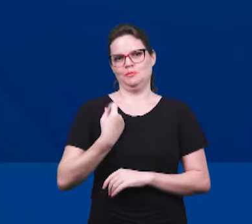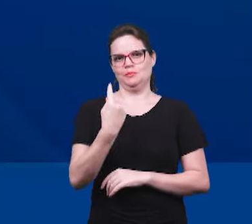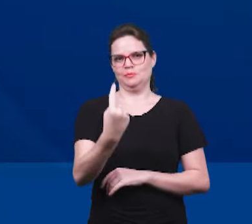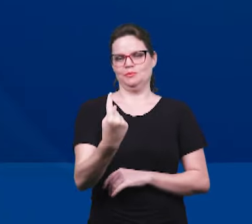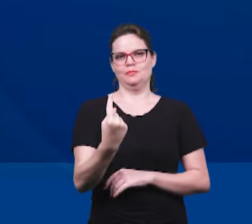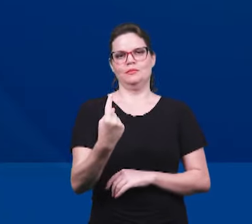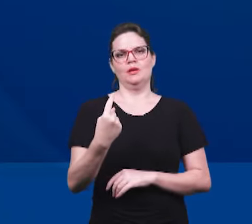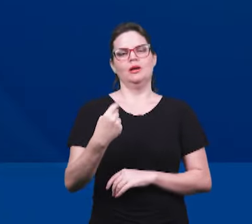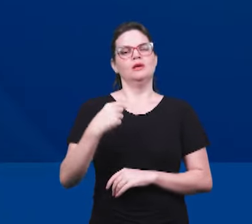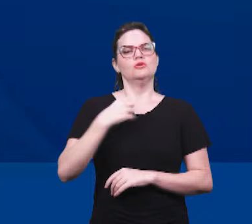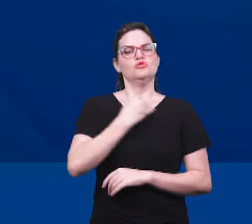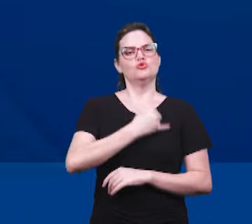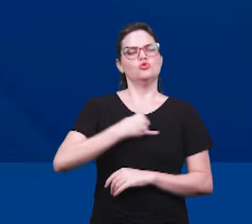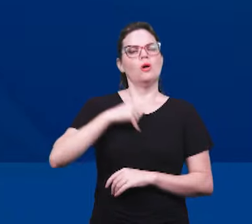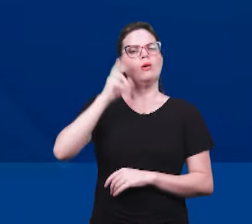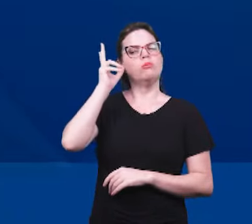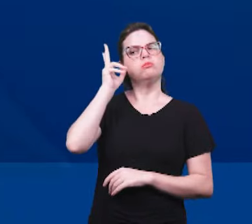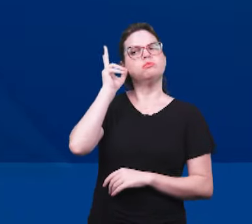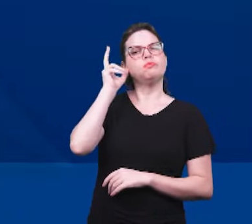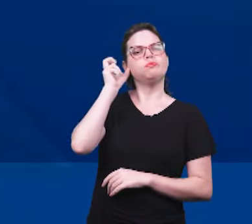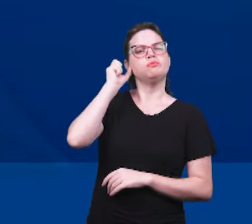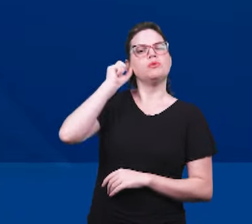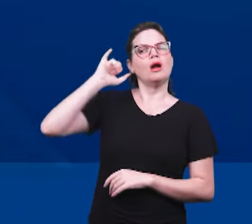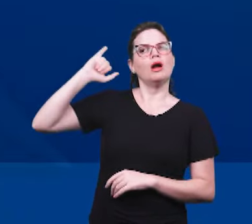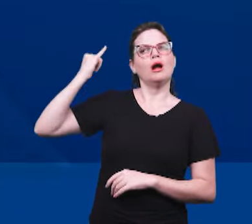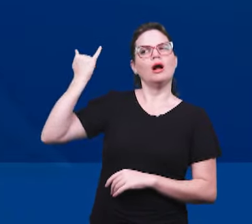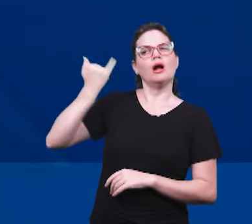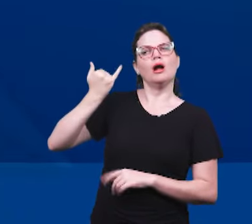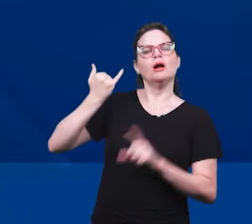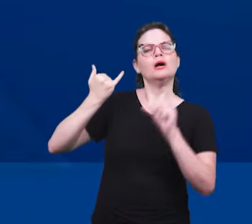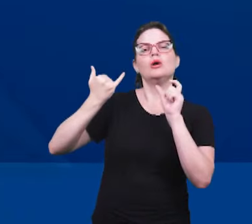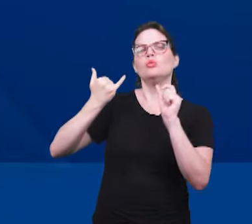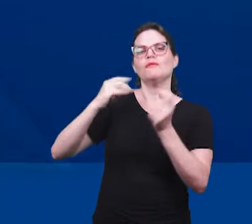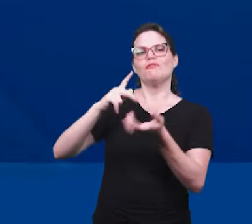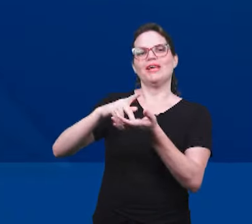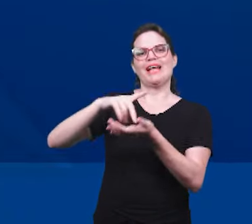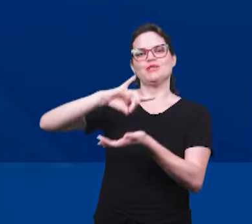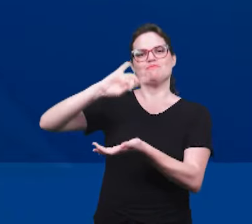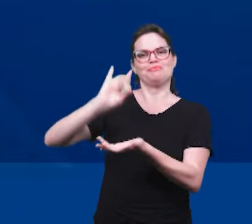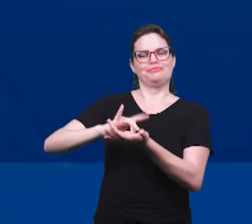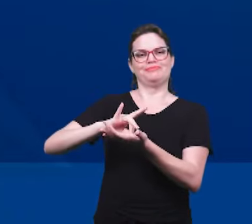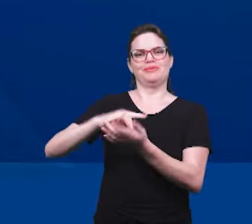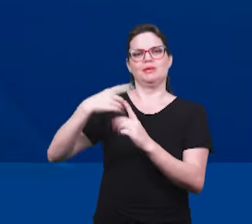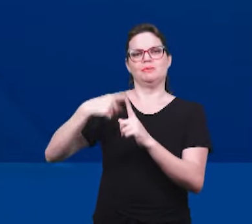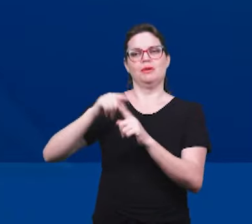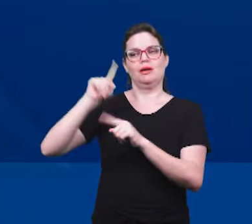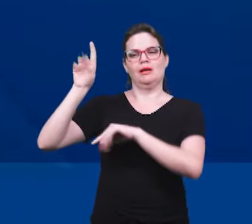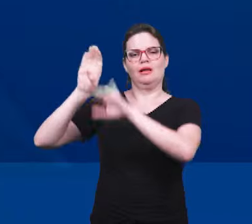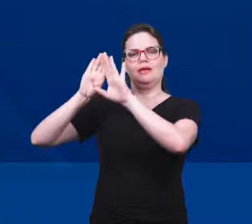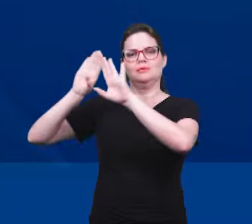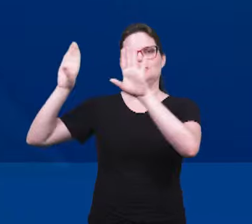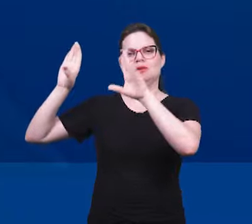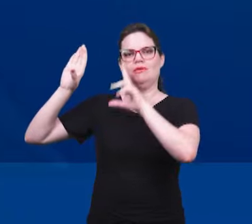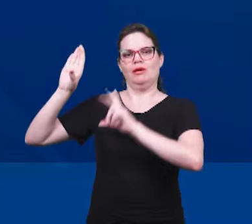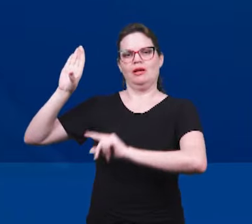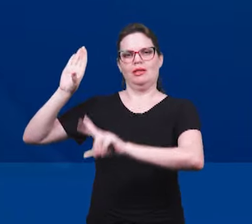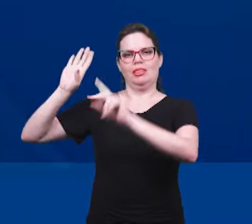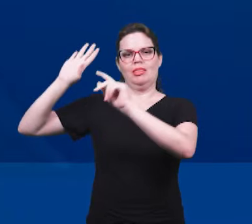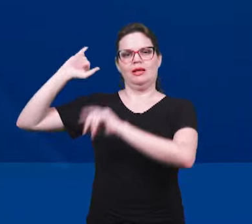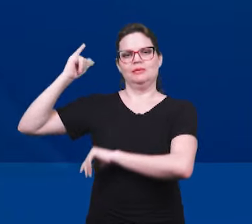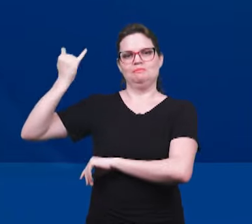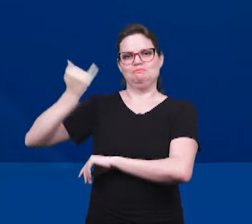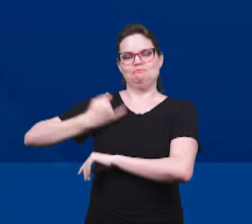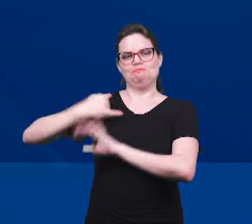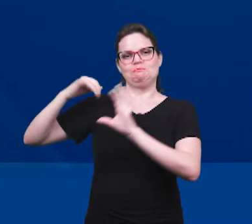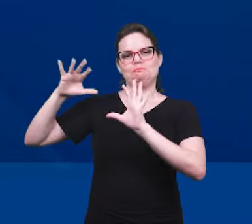1, a voz que João ouviu transmitiu a verdade absoluta. Isso porque ela vem da eternidade e